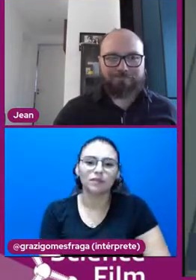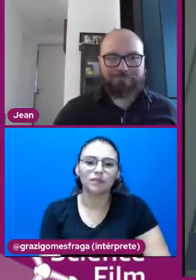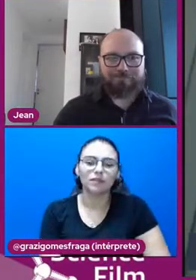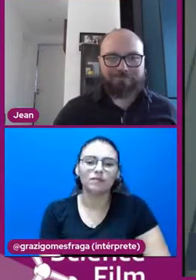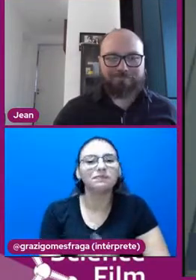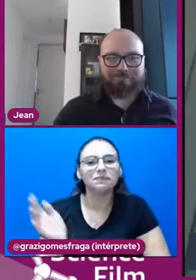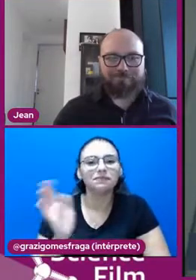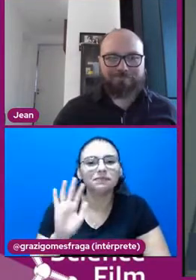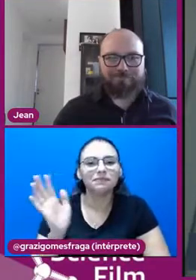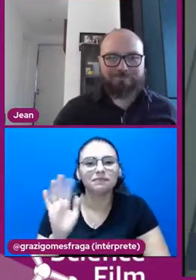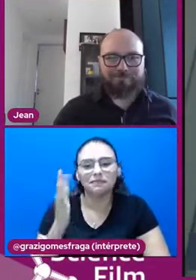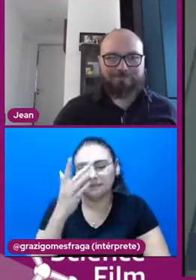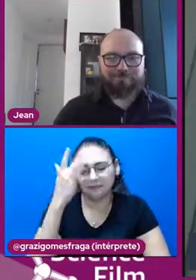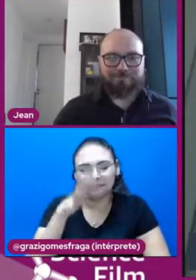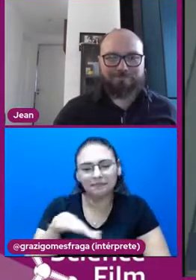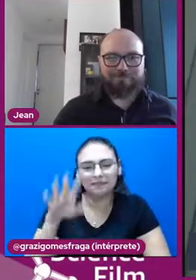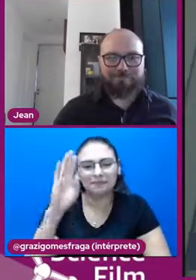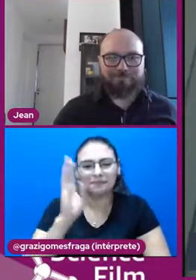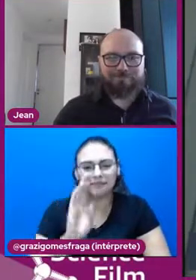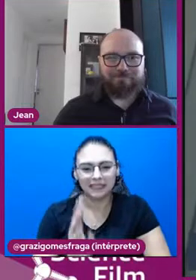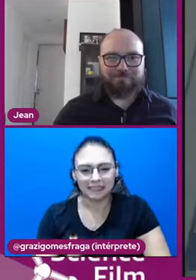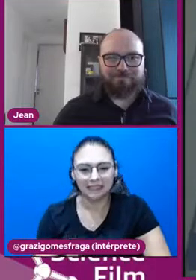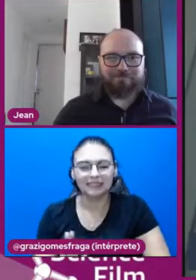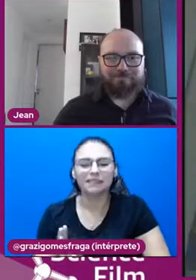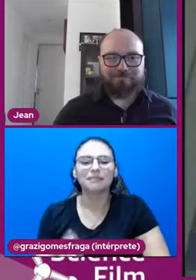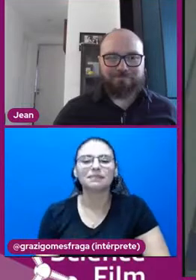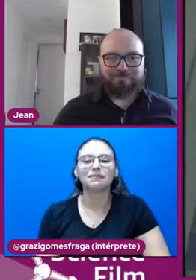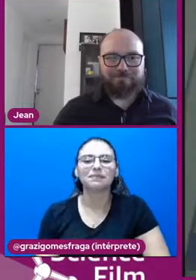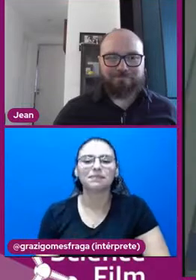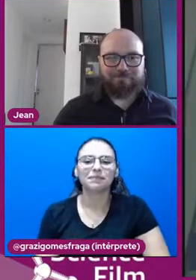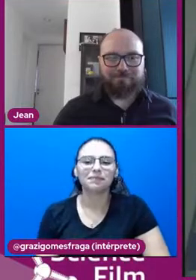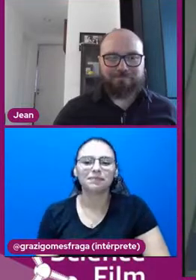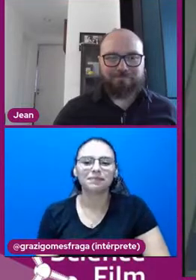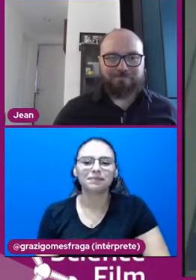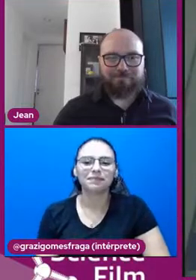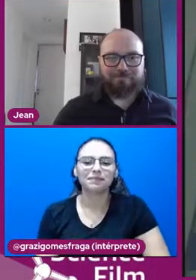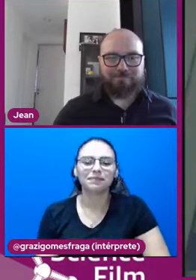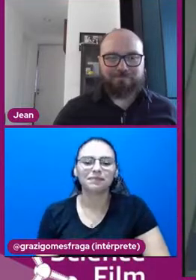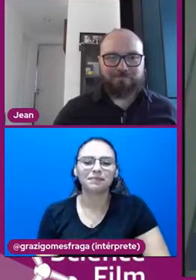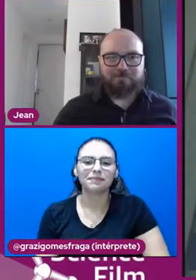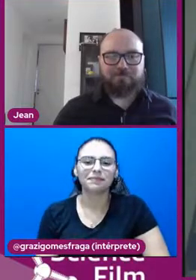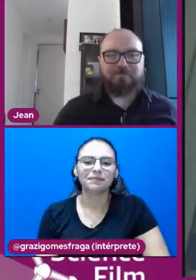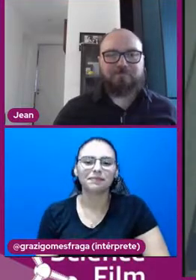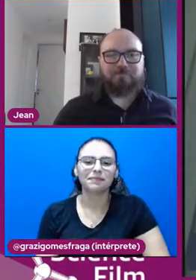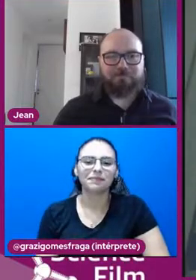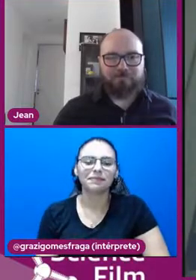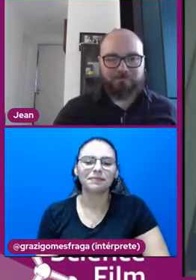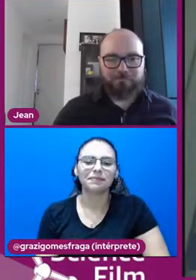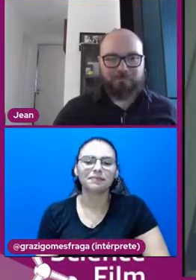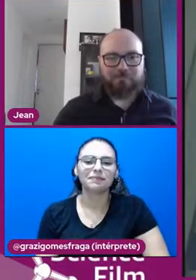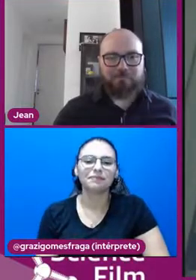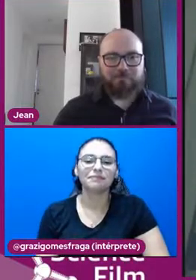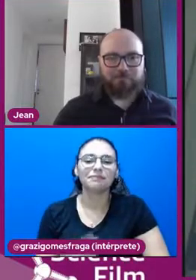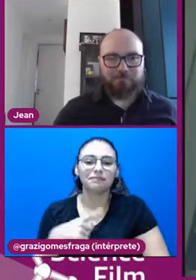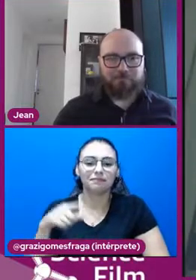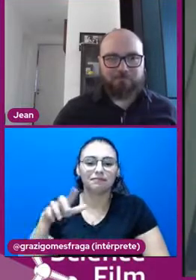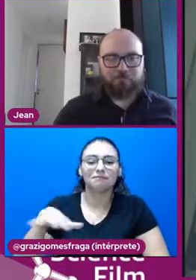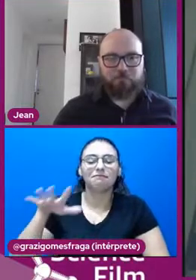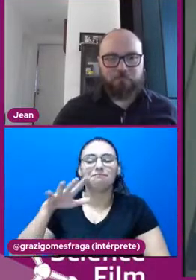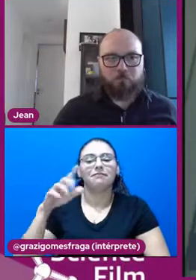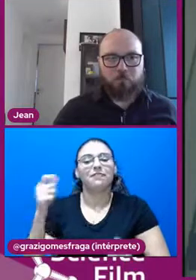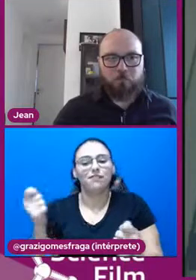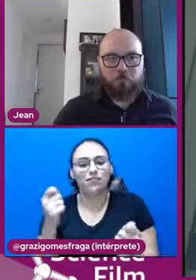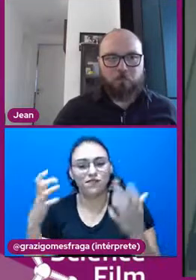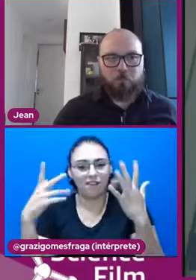É um grande prazer que nós podemos conectar ao meio do mundo com o Festival de Filmes de Ciência e trazer temas importantes, como nosso tema de saúde